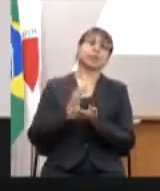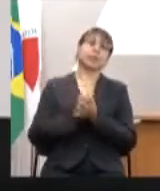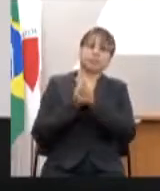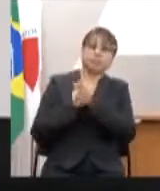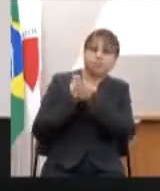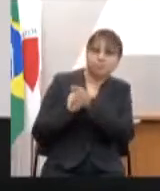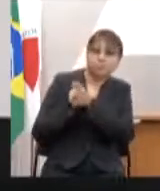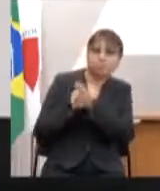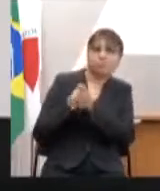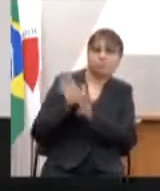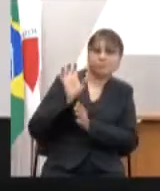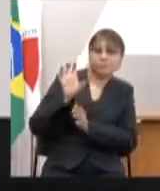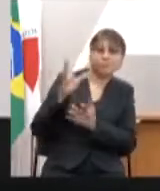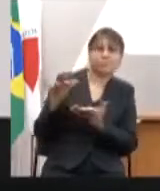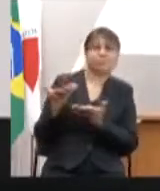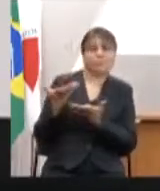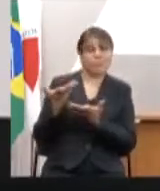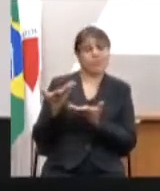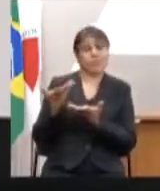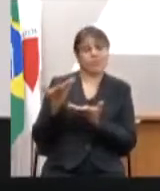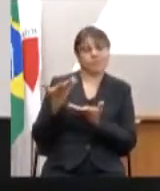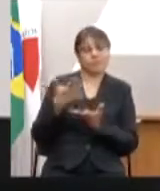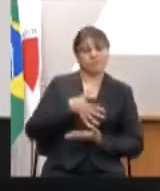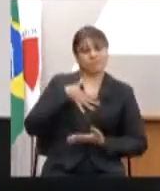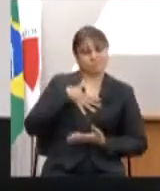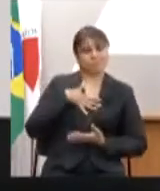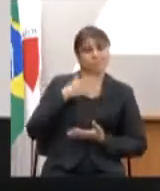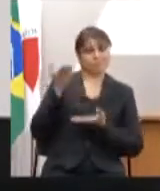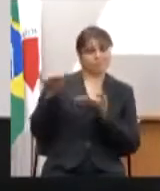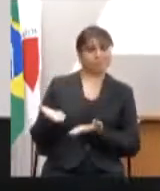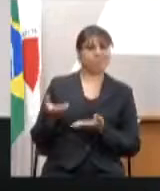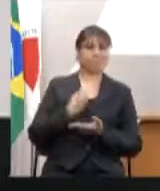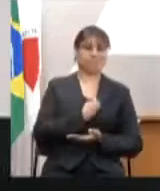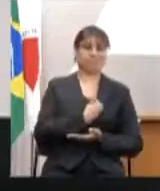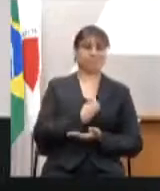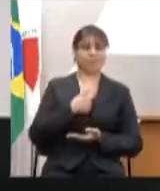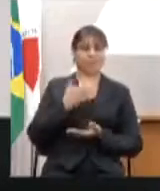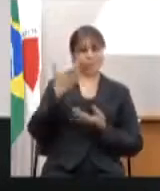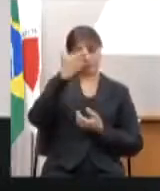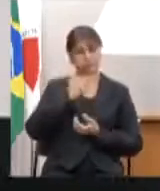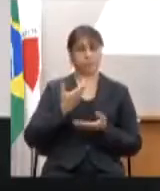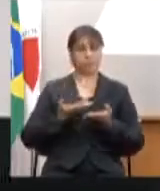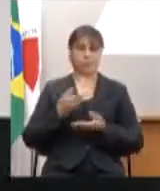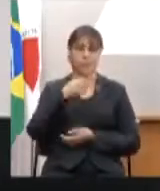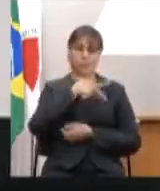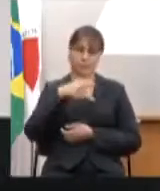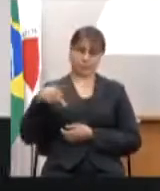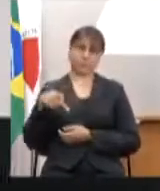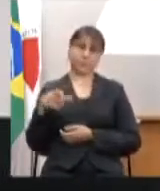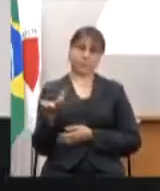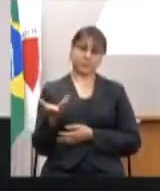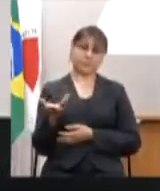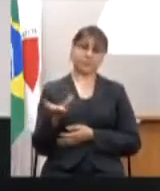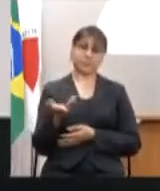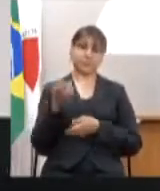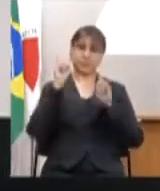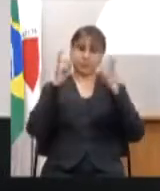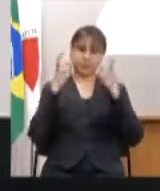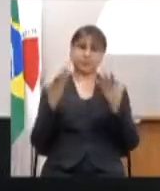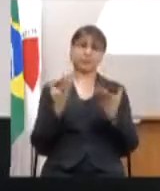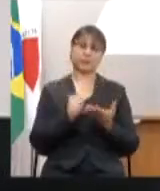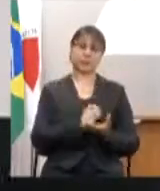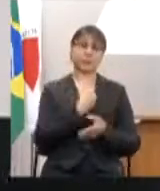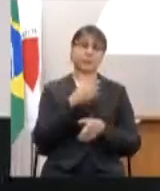Então, para mim, é um prazer imenso, ter vossa excelência aqui participando, e hoje eu aqui presidindo essa sessão, presidindo a comissão de participação popular.